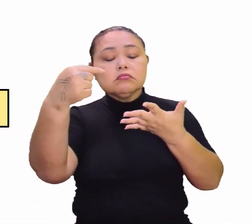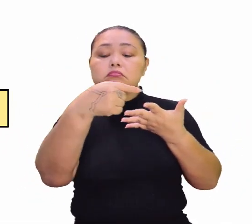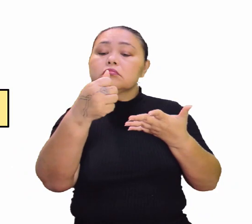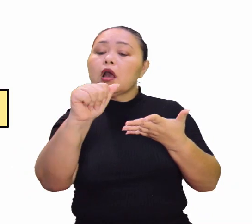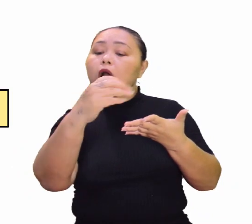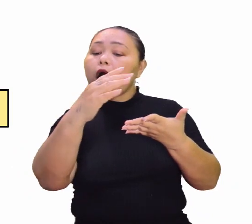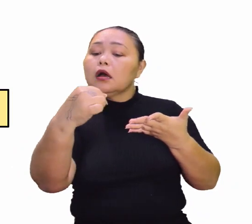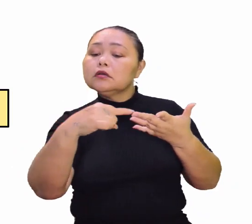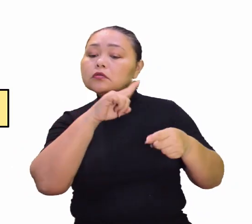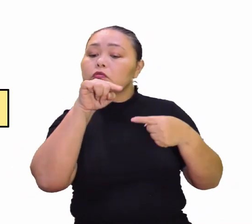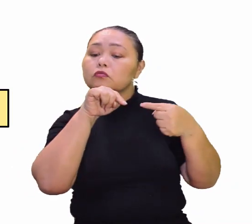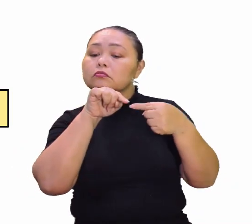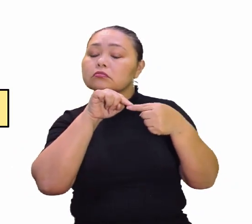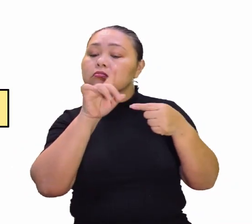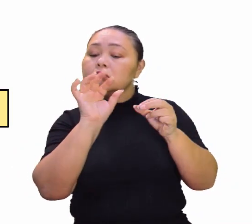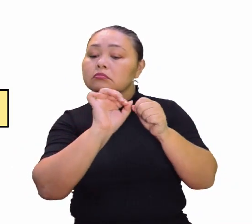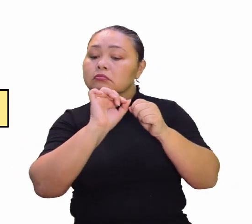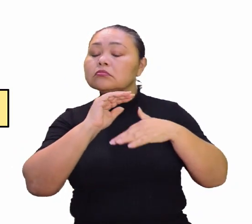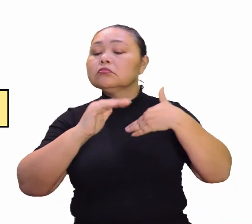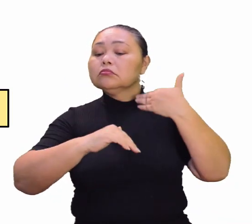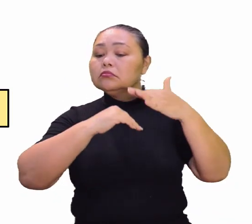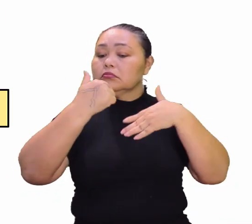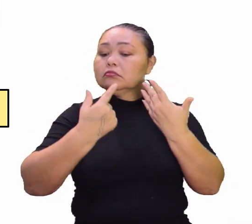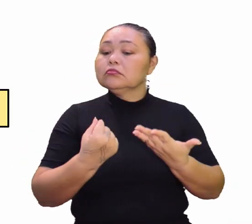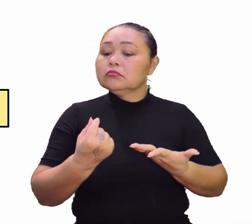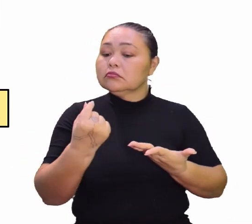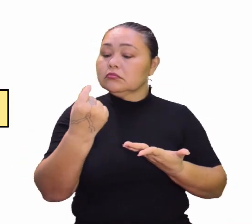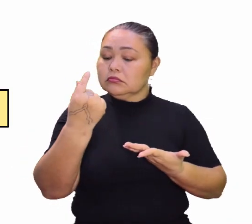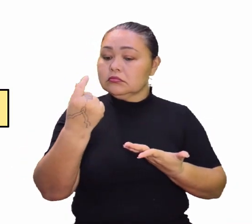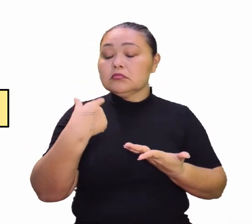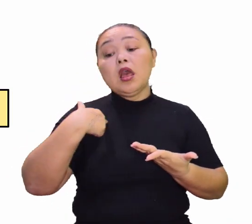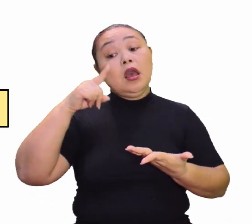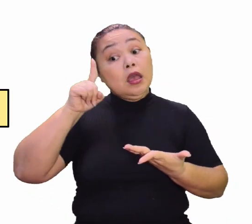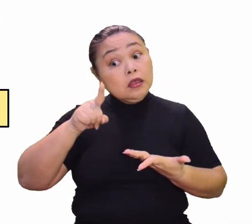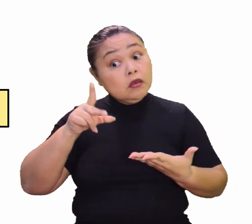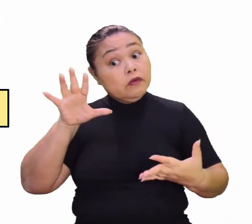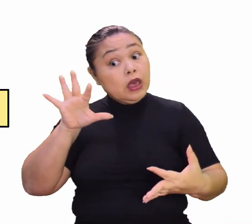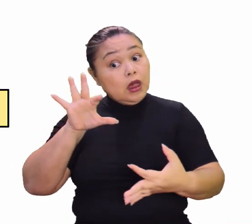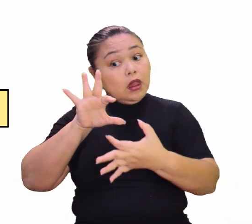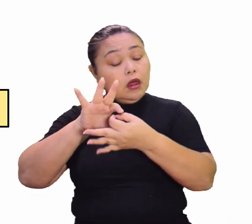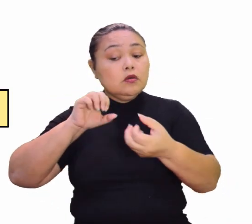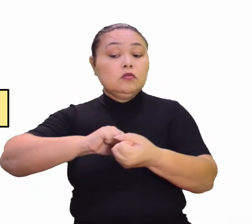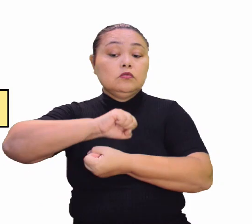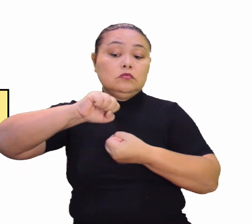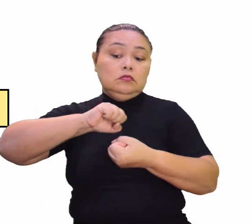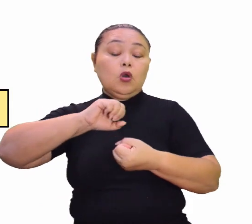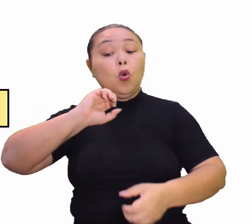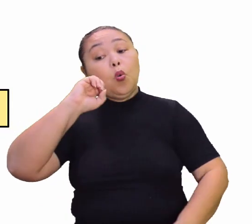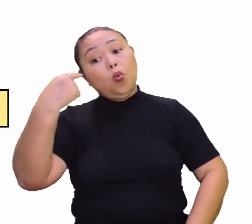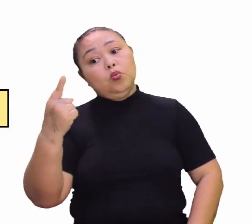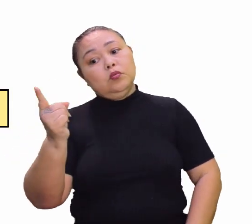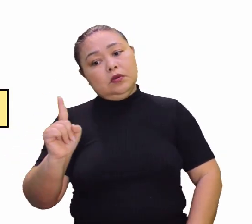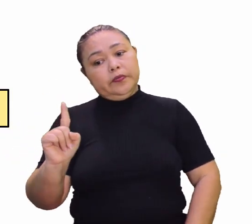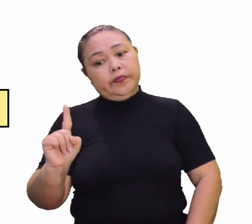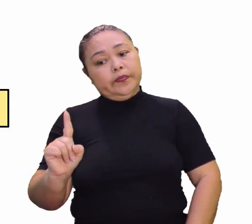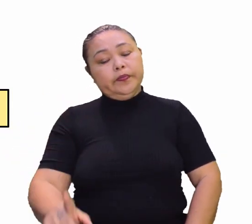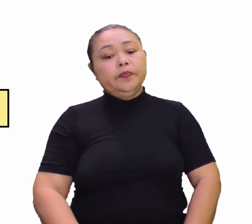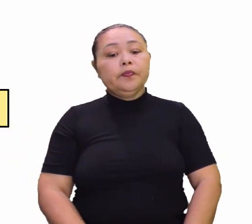para o crescimento econômico, se for de forma sustentável ou não, certo?